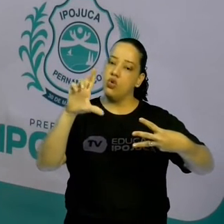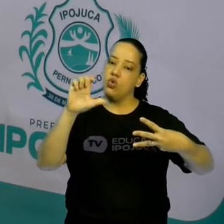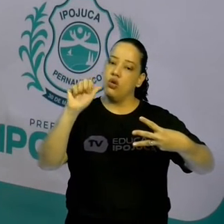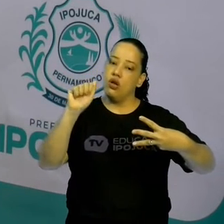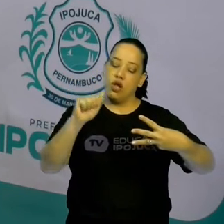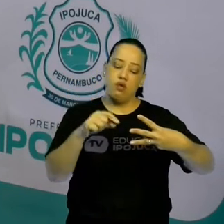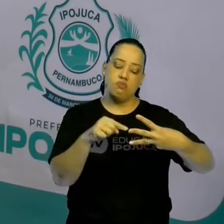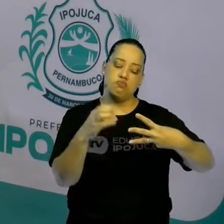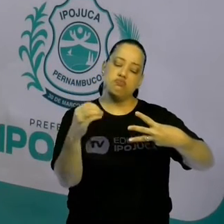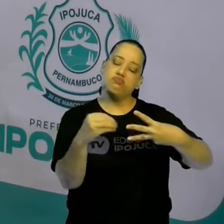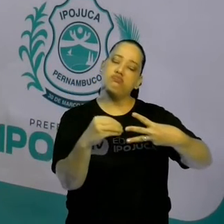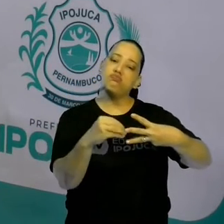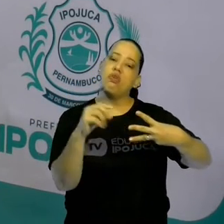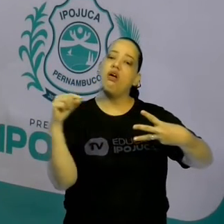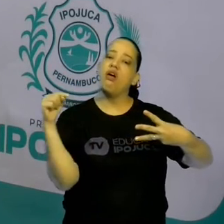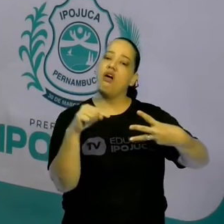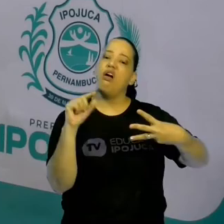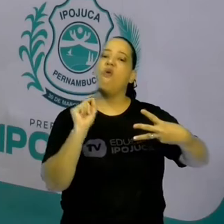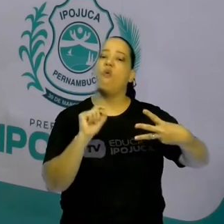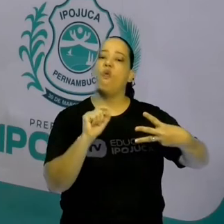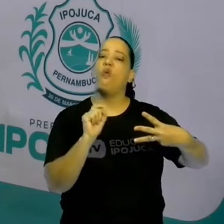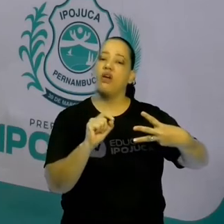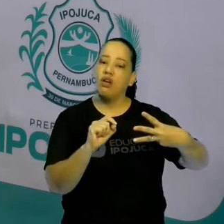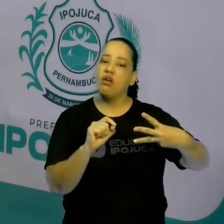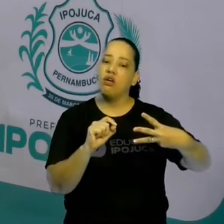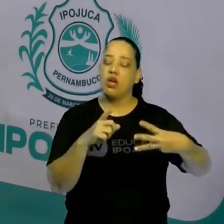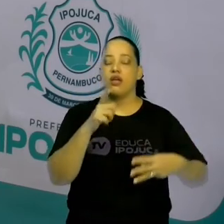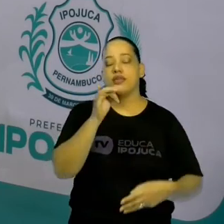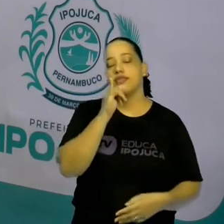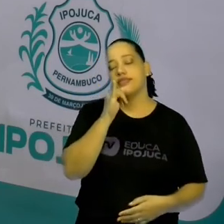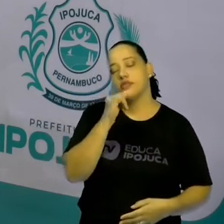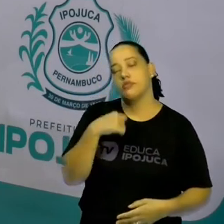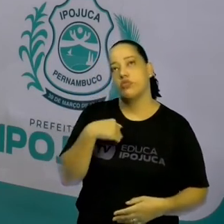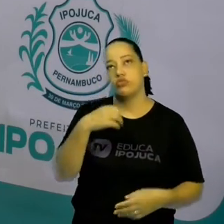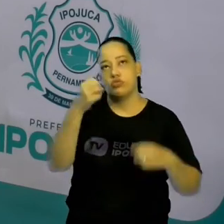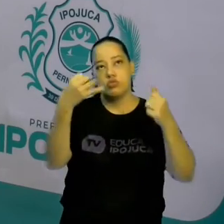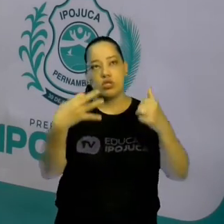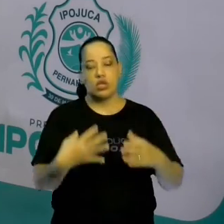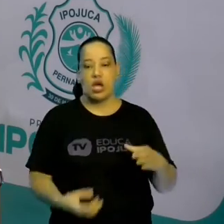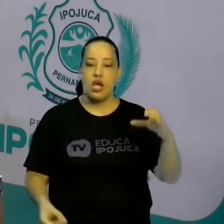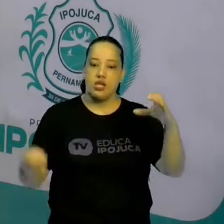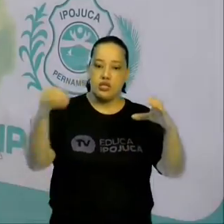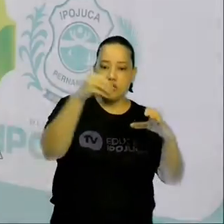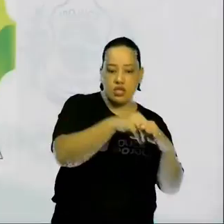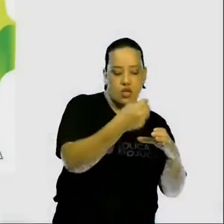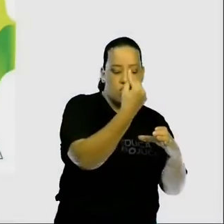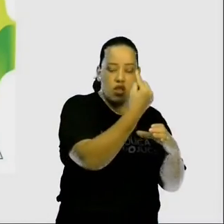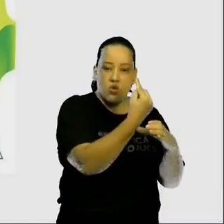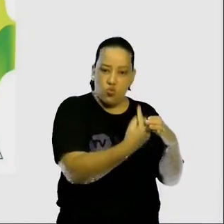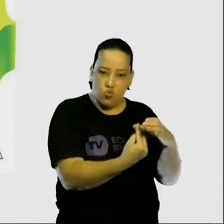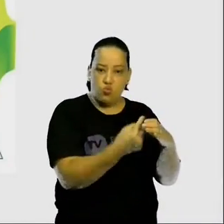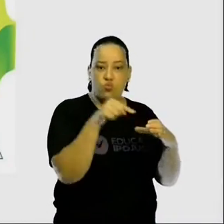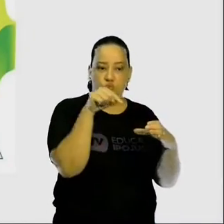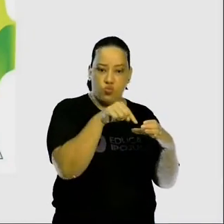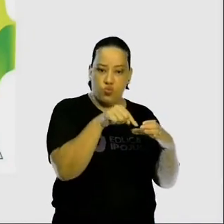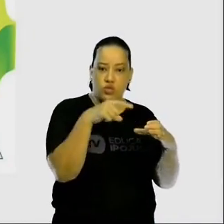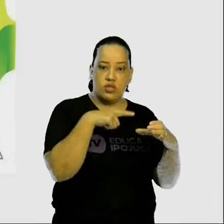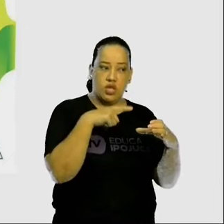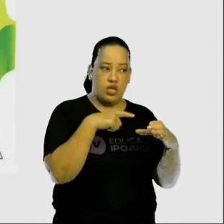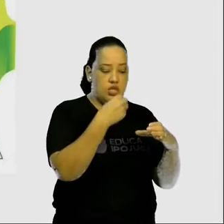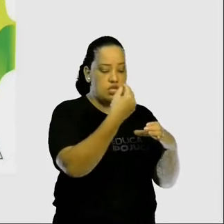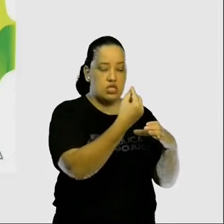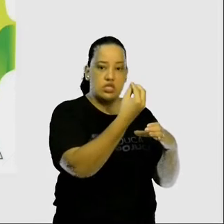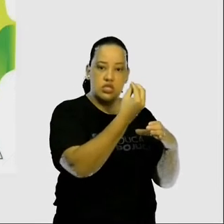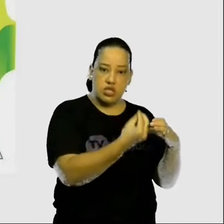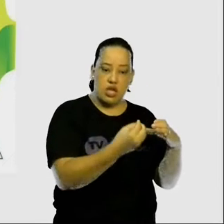eucarionte, ou seja, aquela célula que tem um núcleo individualizado, eu tenho dois tipos. Eu tenho uma célula